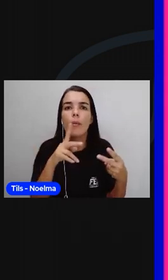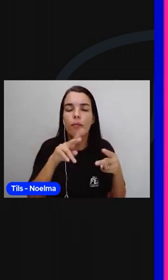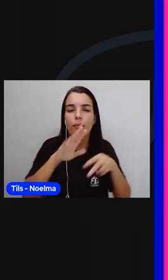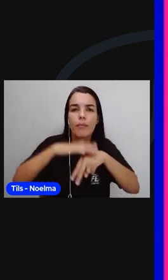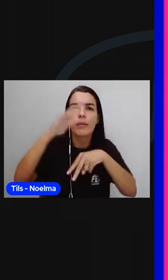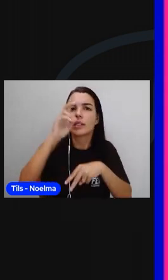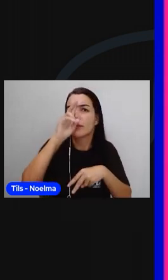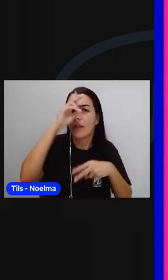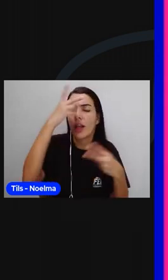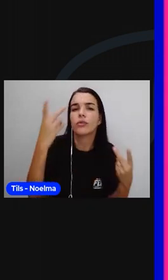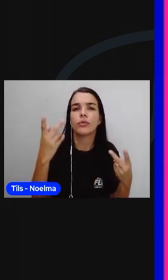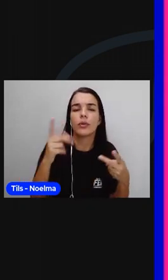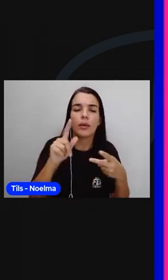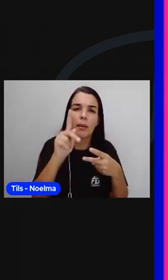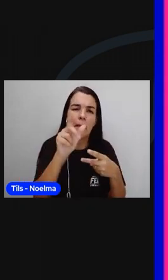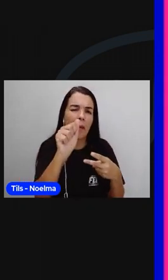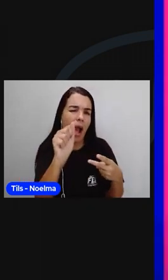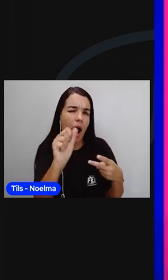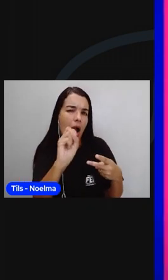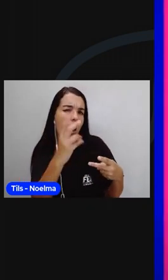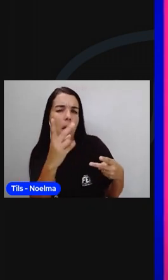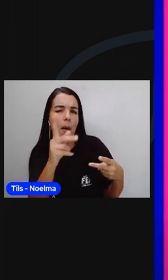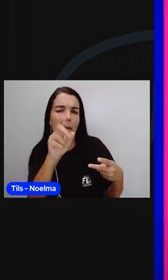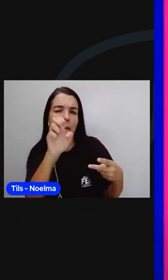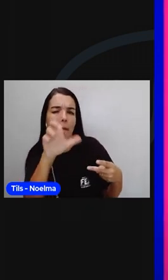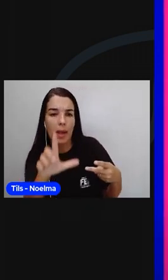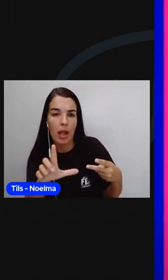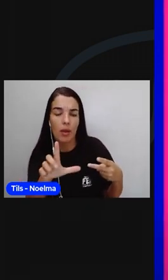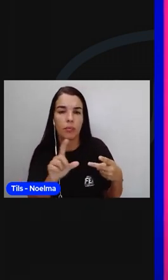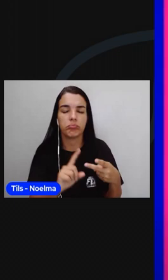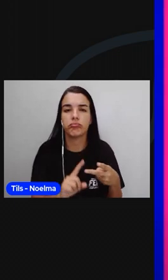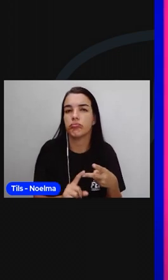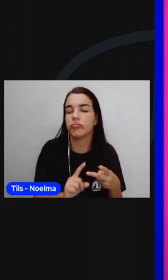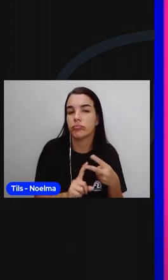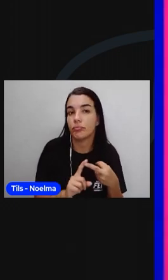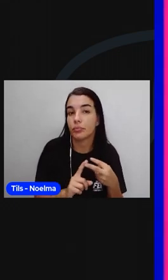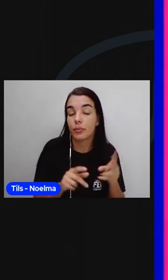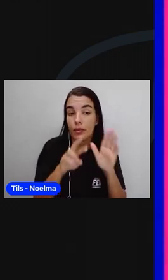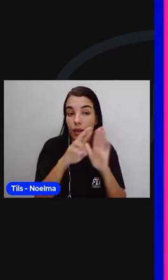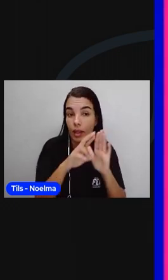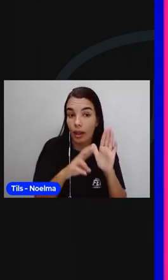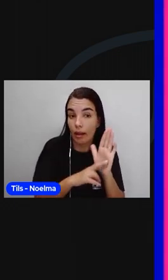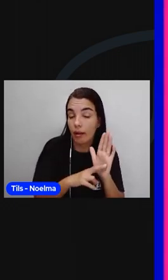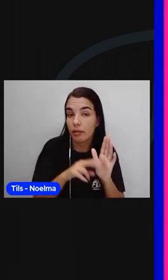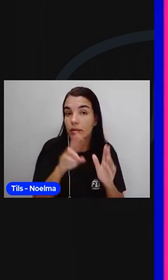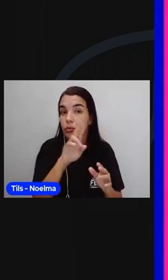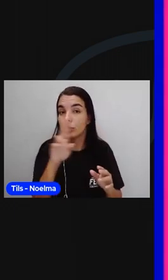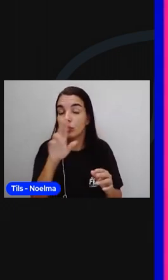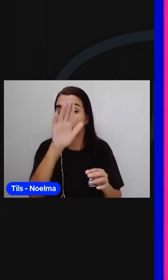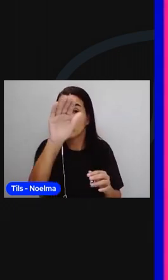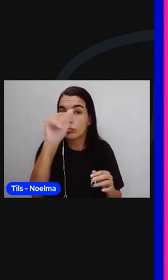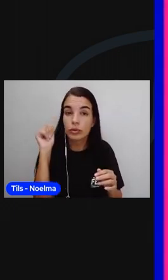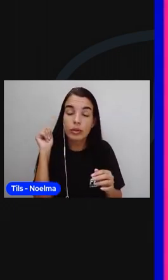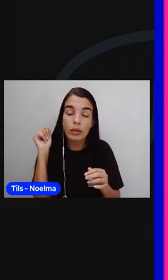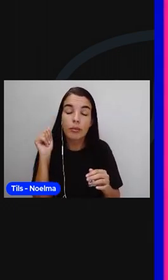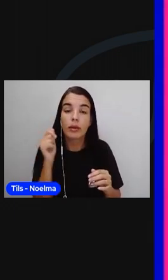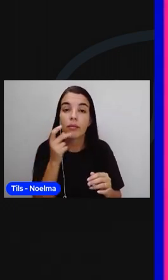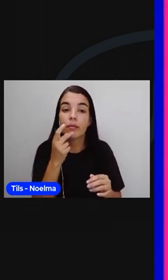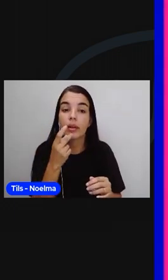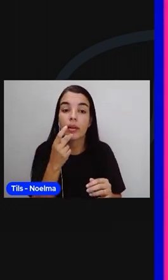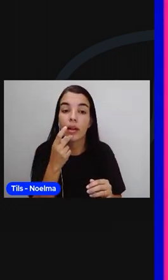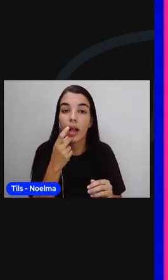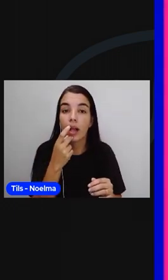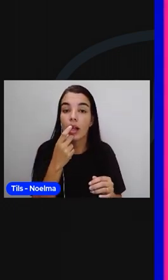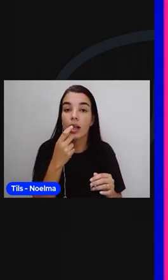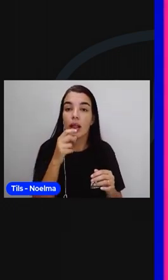Pá ou pél? E a segunda regra é, nós vamos chamar a palavra papel. Como se a palavra papel